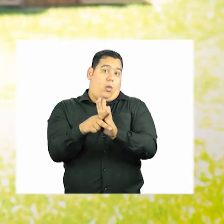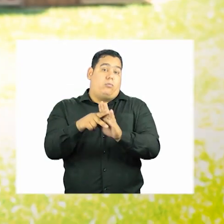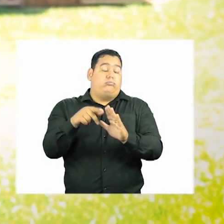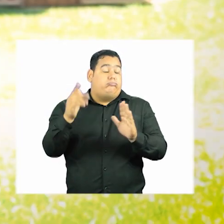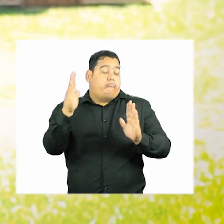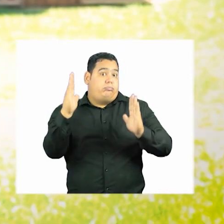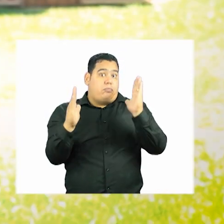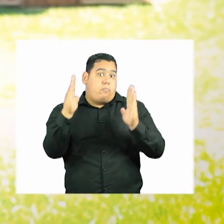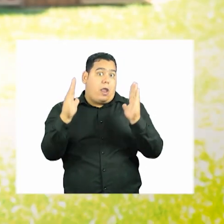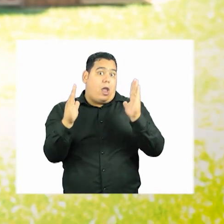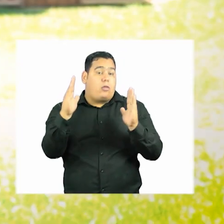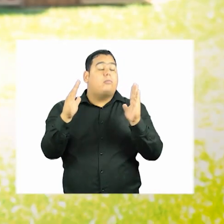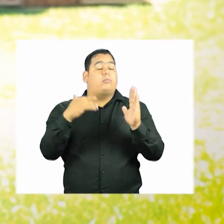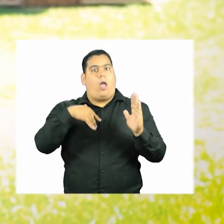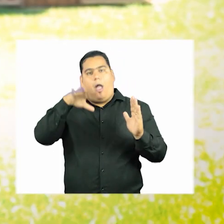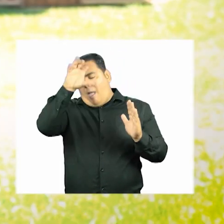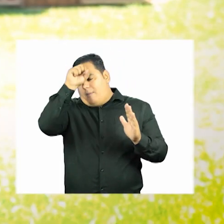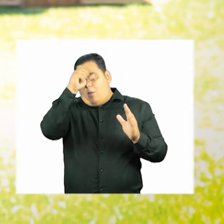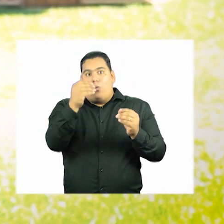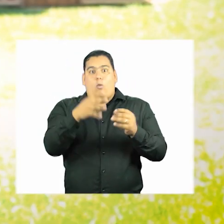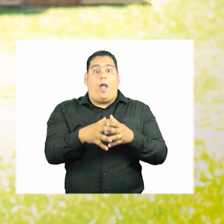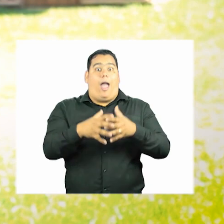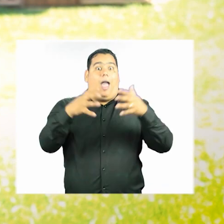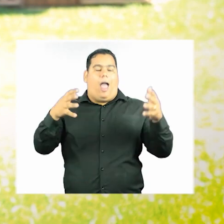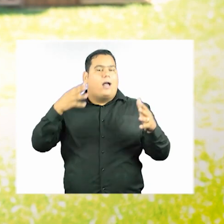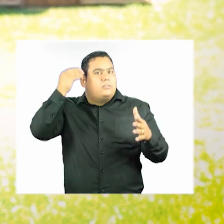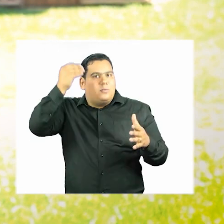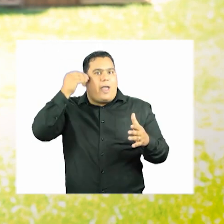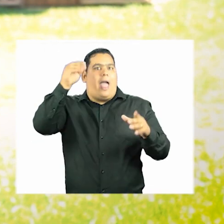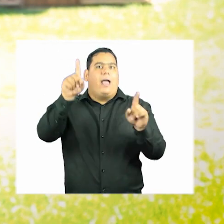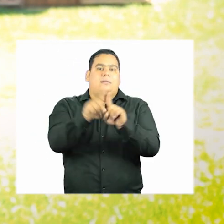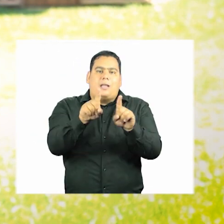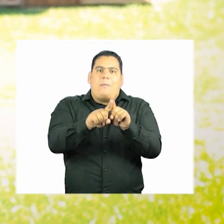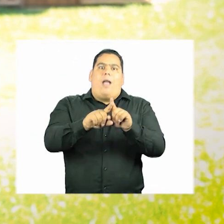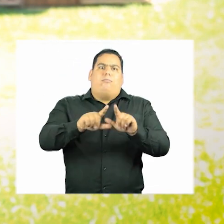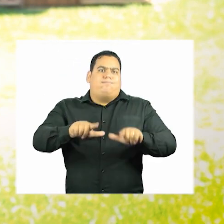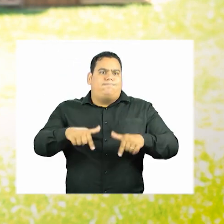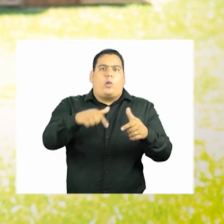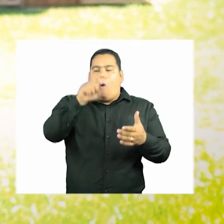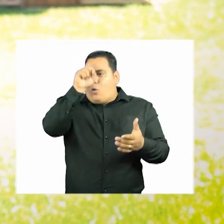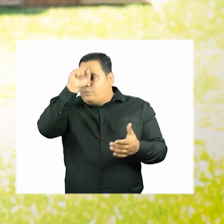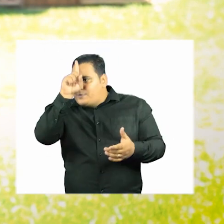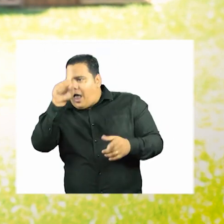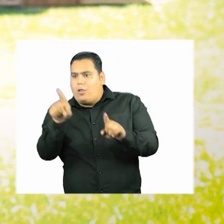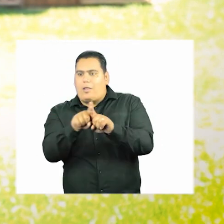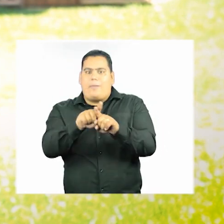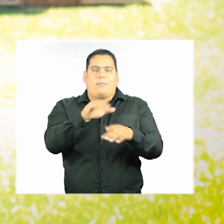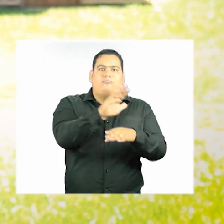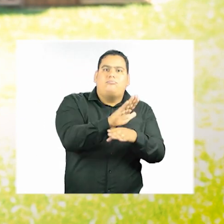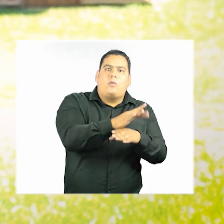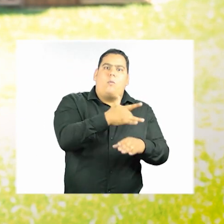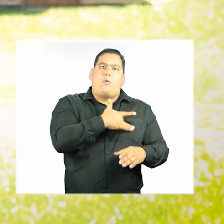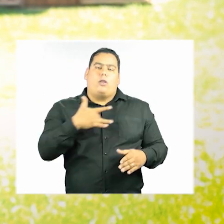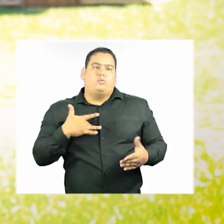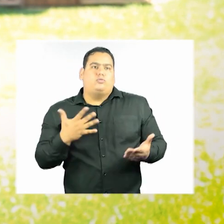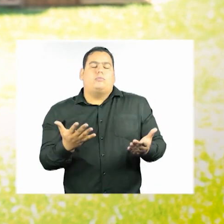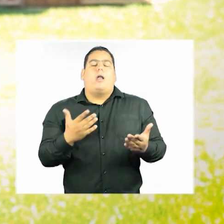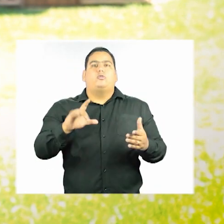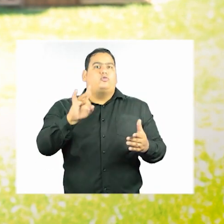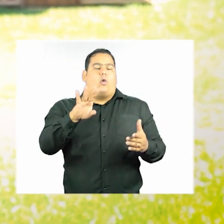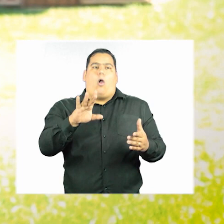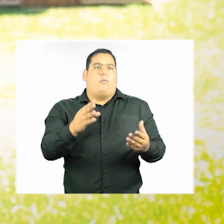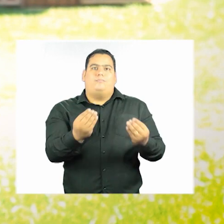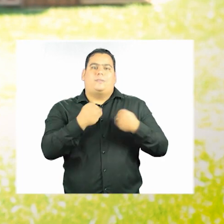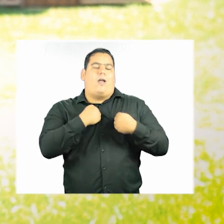Durante esse período, foi um aprendizado muito grande, porque as experiências, tanto em PA quanto em hospital, só fortaleciam o que eu queria,